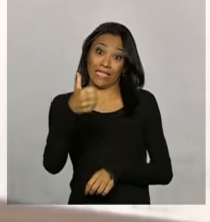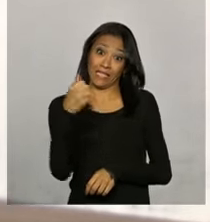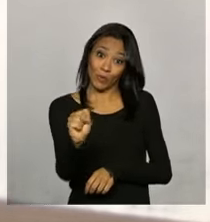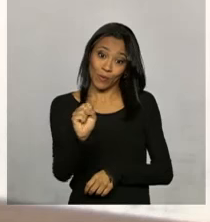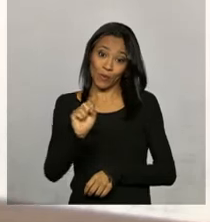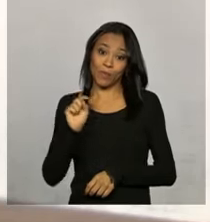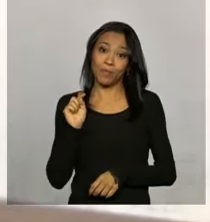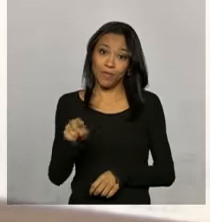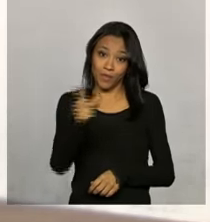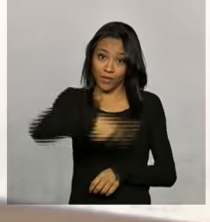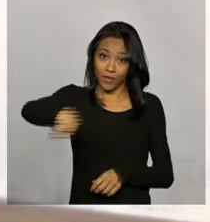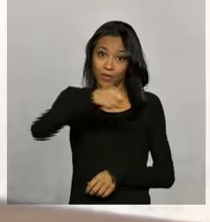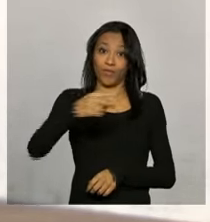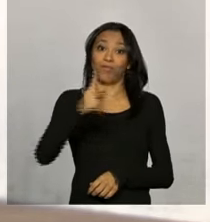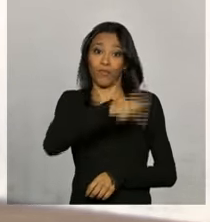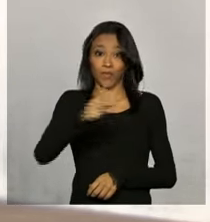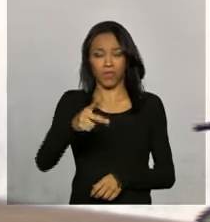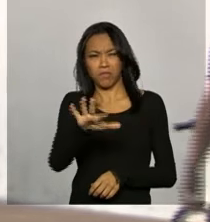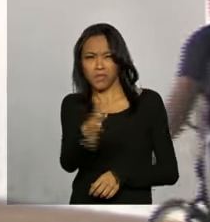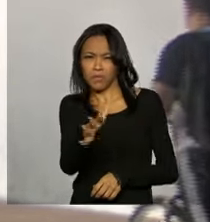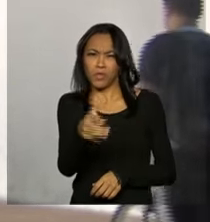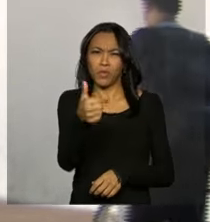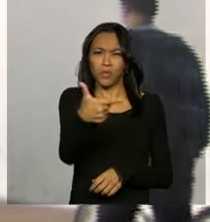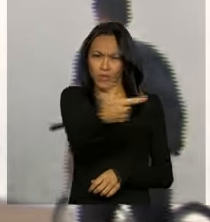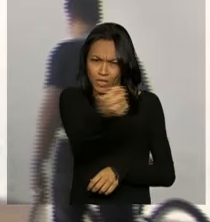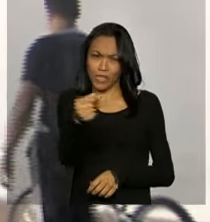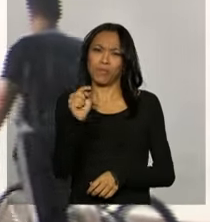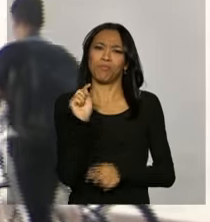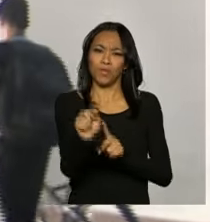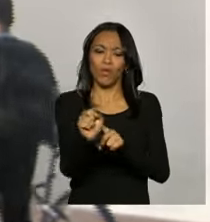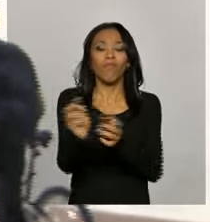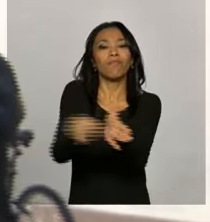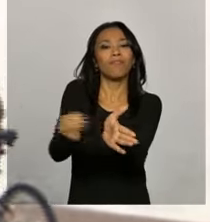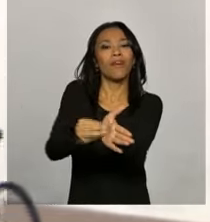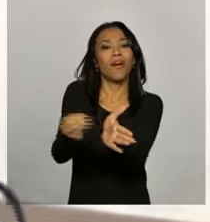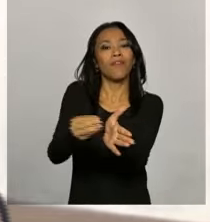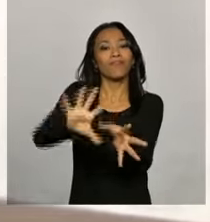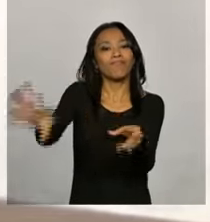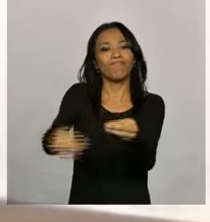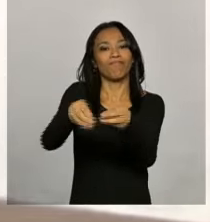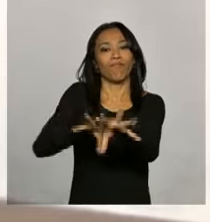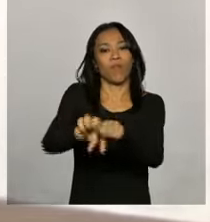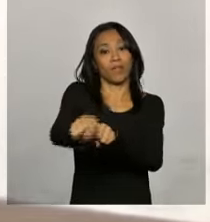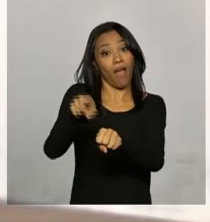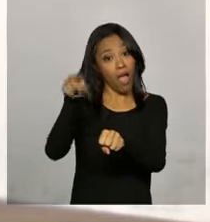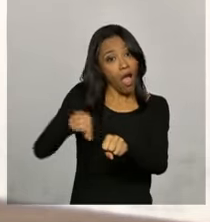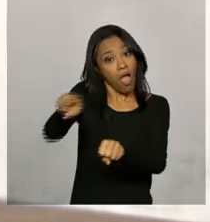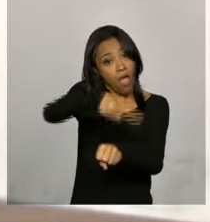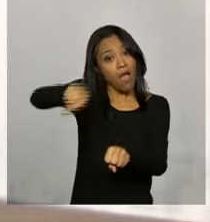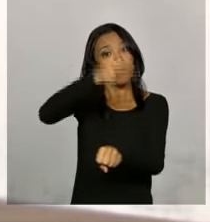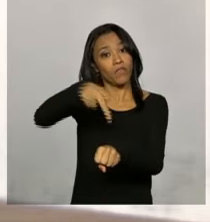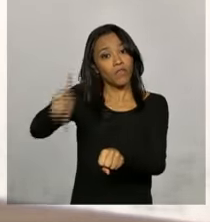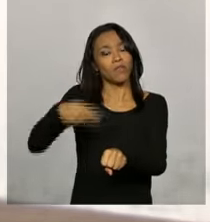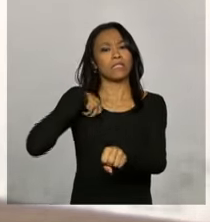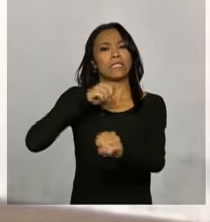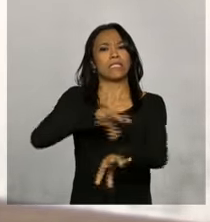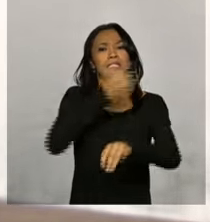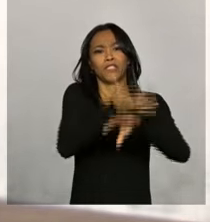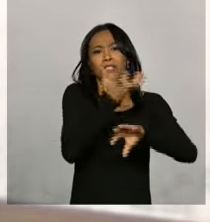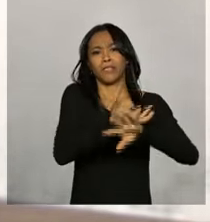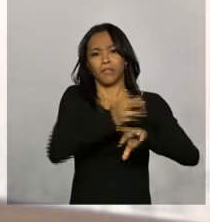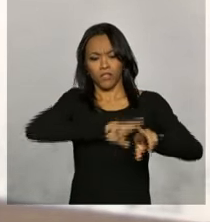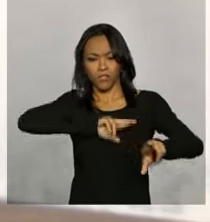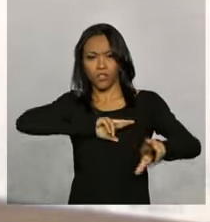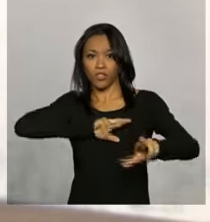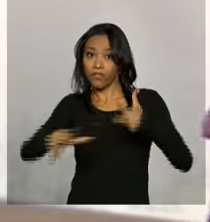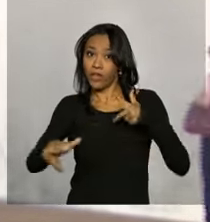Parte desses professores, por volta de 200 mil, precisa complementar a formação. São professores que lecionam disciplinas diferentes